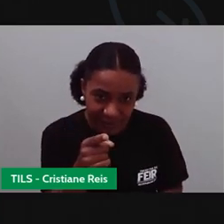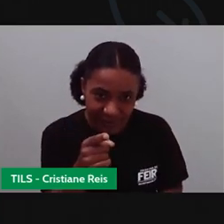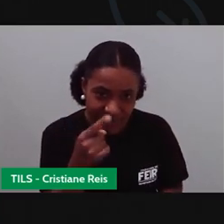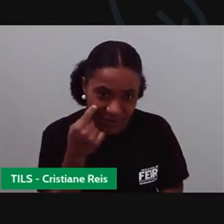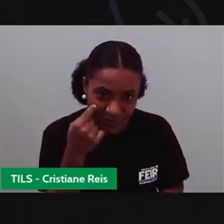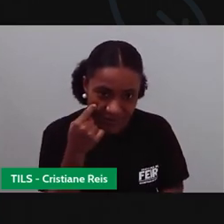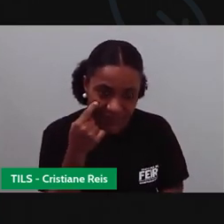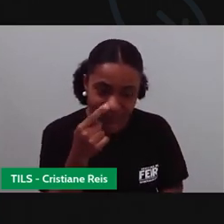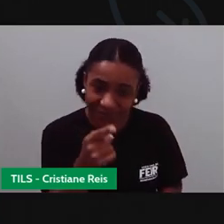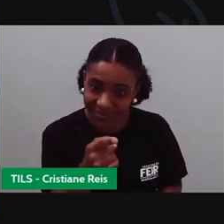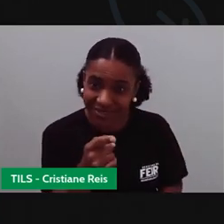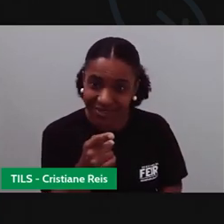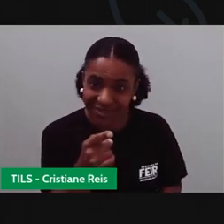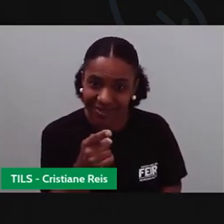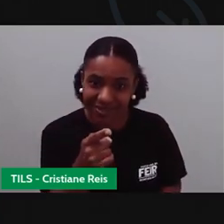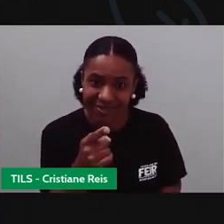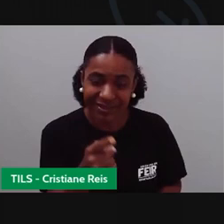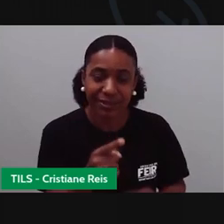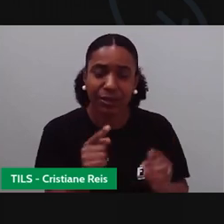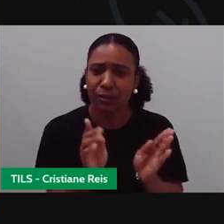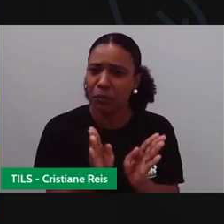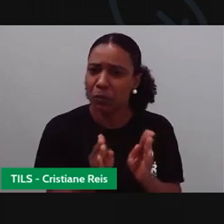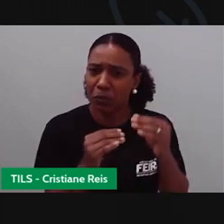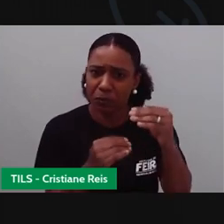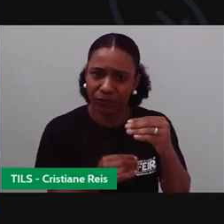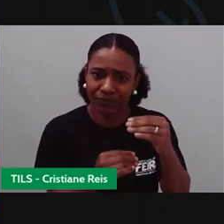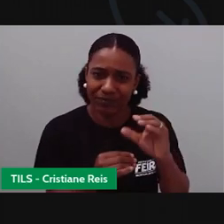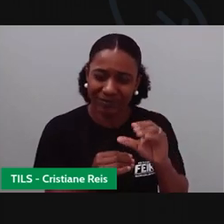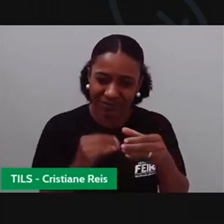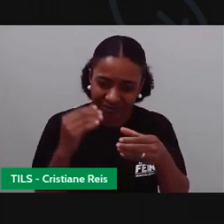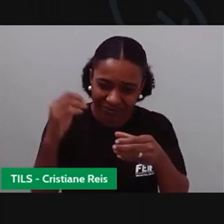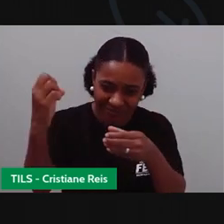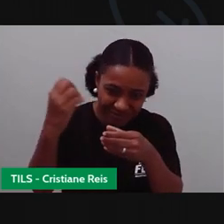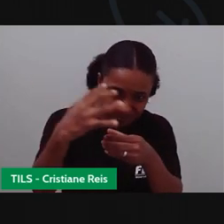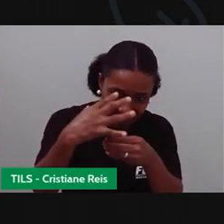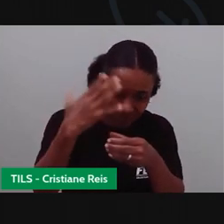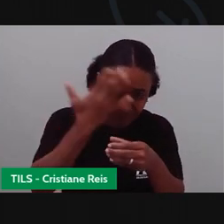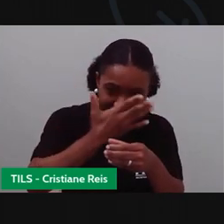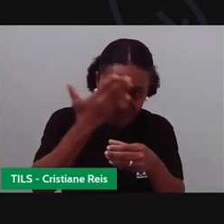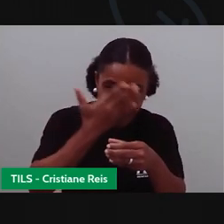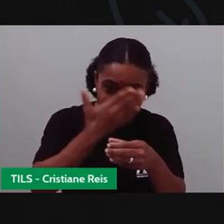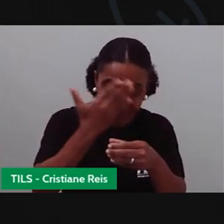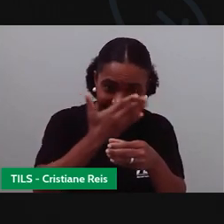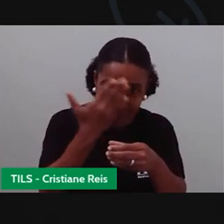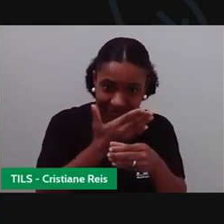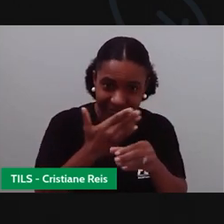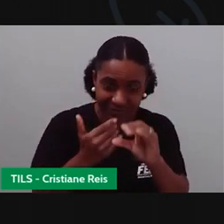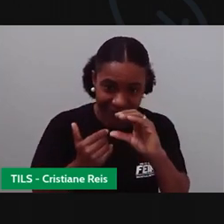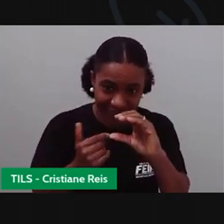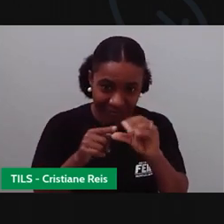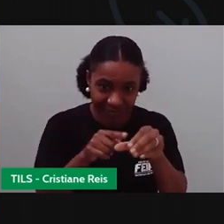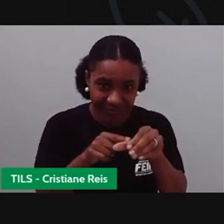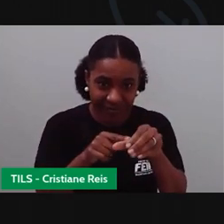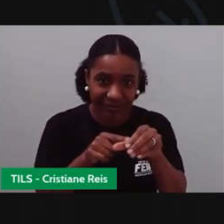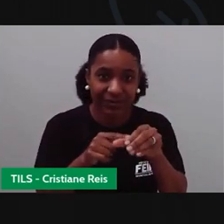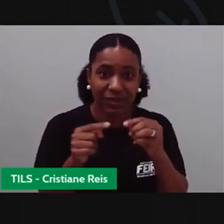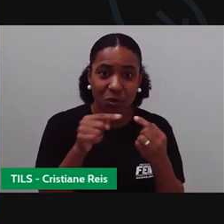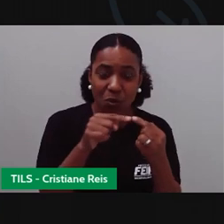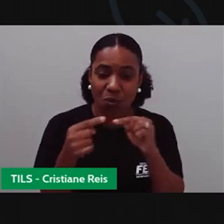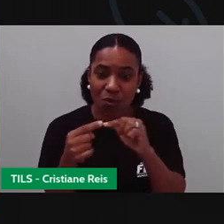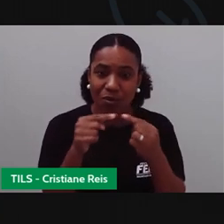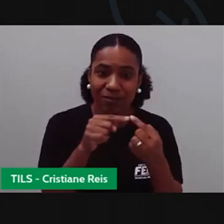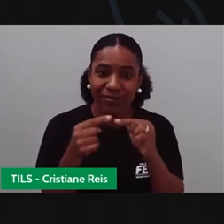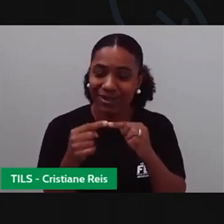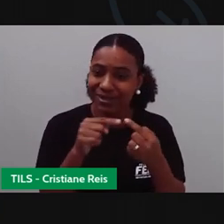assim, aqui, tá bom. Aqui na caixinha, porque a iluminação aqui baixa, não dá para a gente ver direito. Na caixinha, tem as combinações de